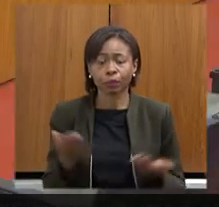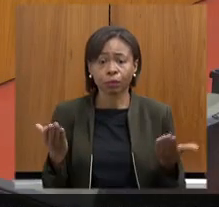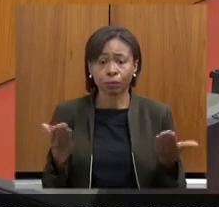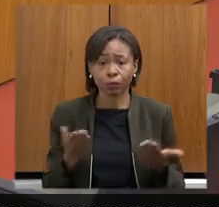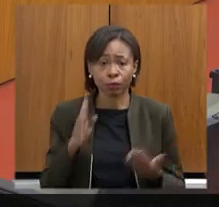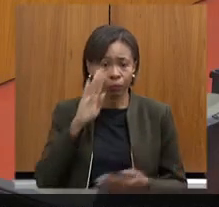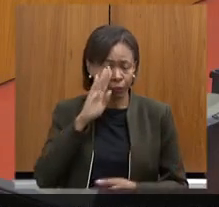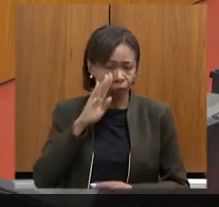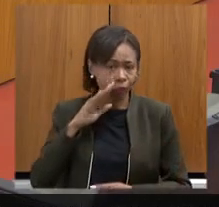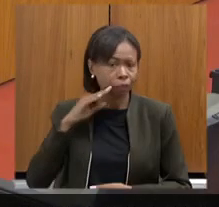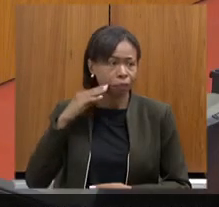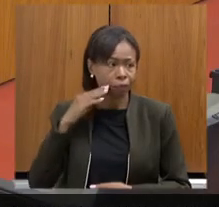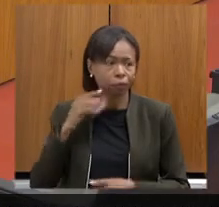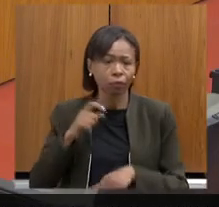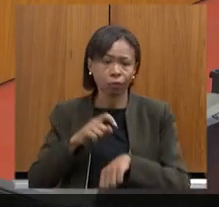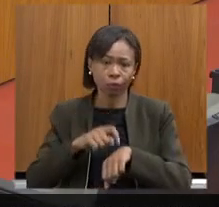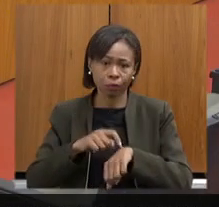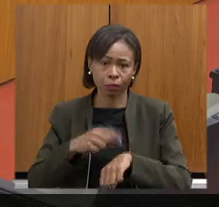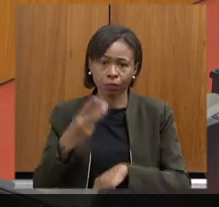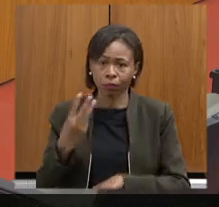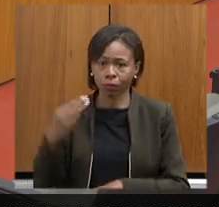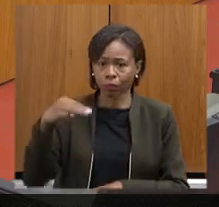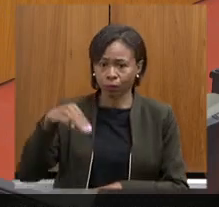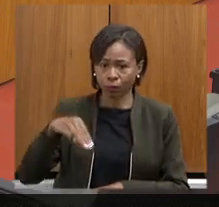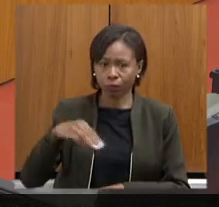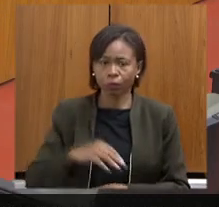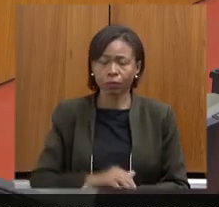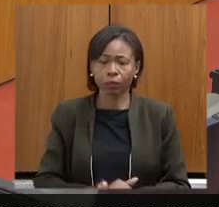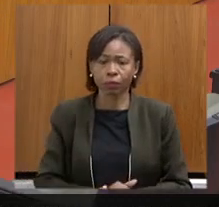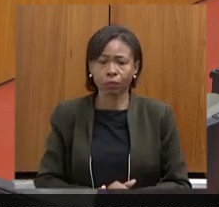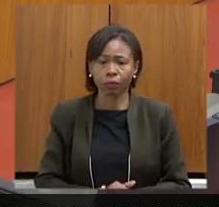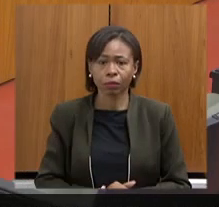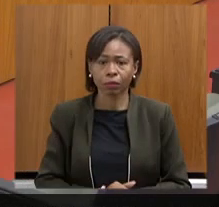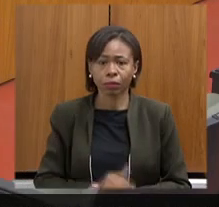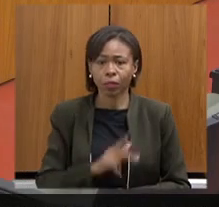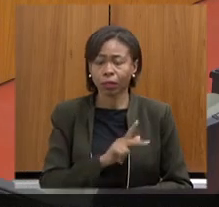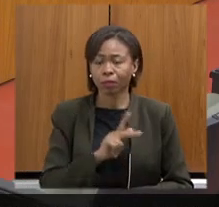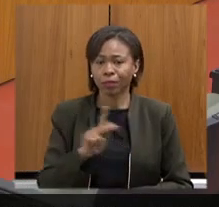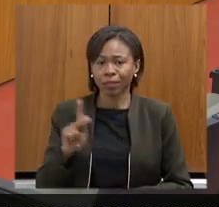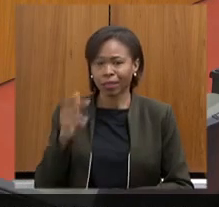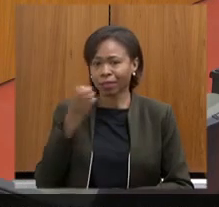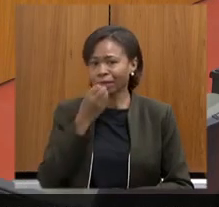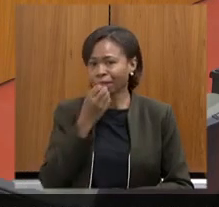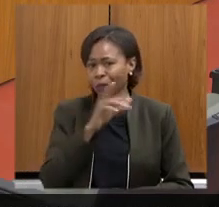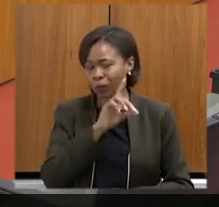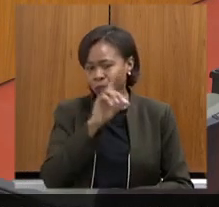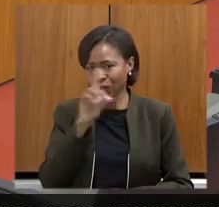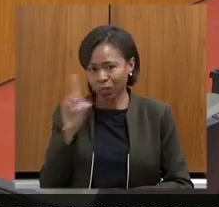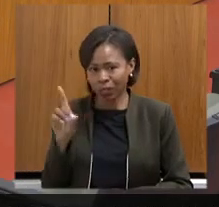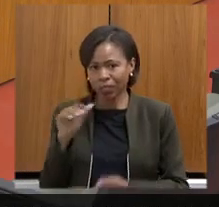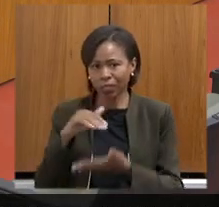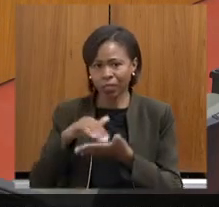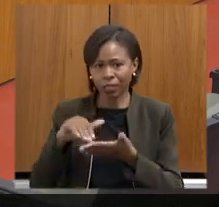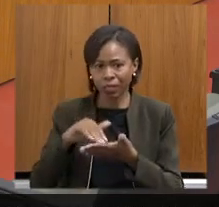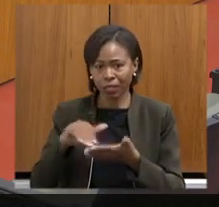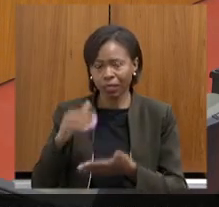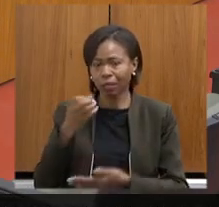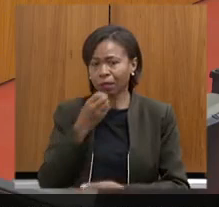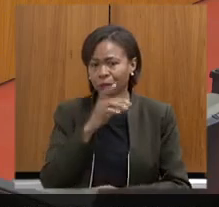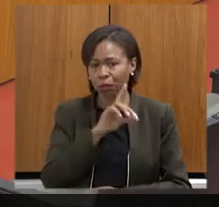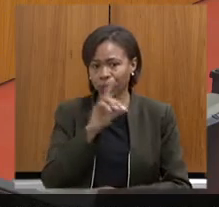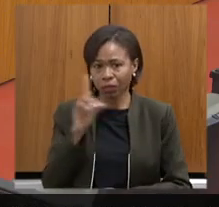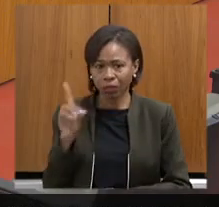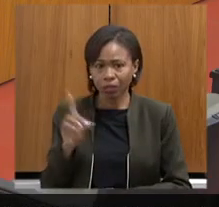Serqueira por três minutos. Obrigada, presidente, bom dia, bom dia aos colegas parlamentares, bom dia à secretária. Só para mencionar aqui,